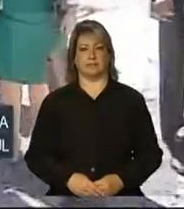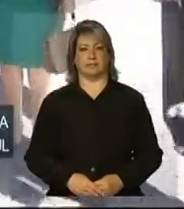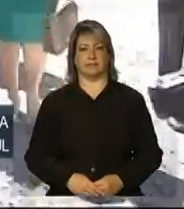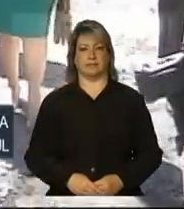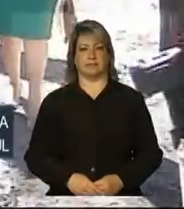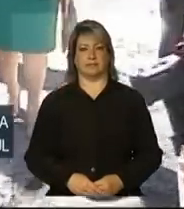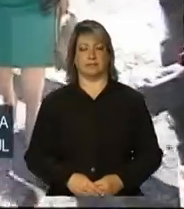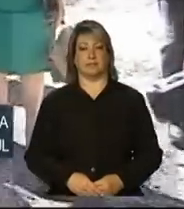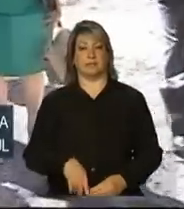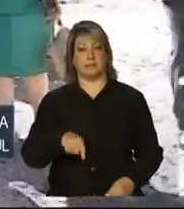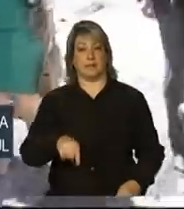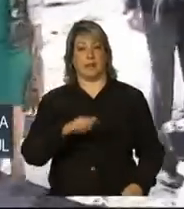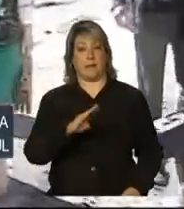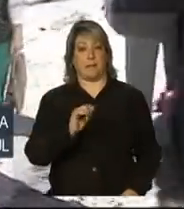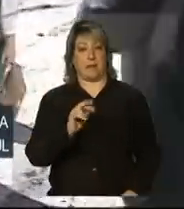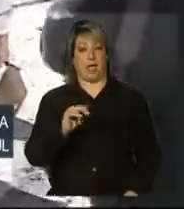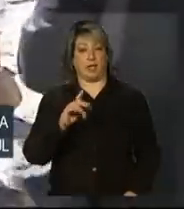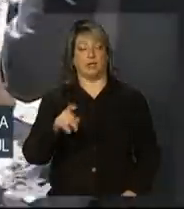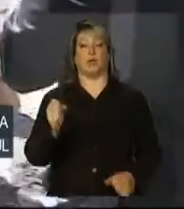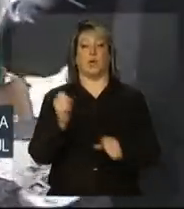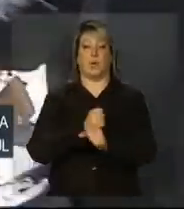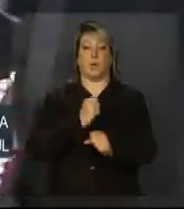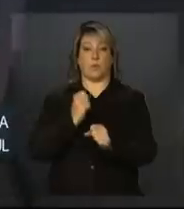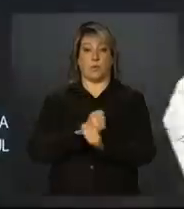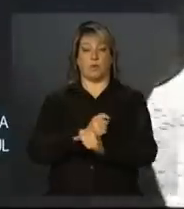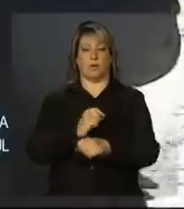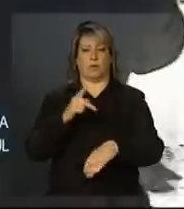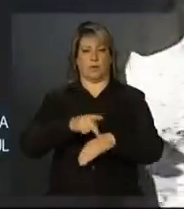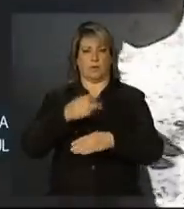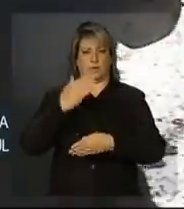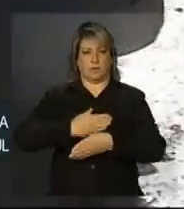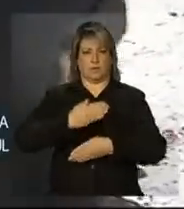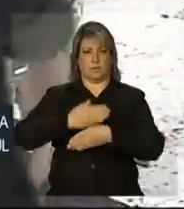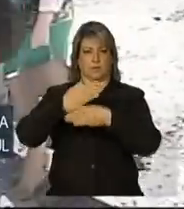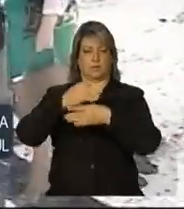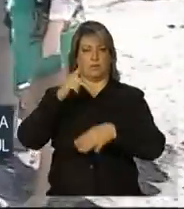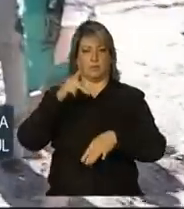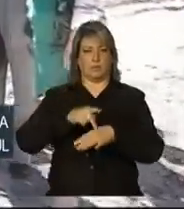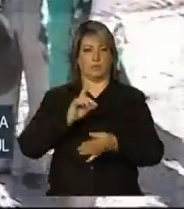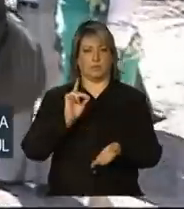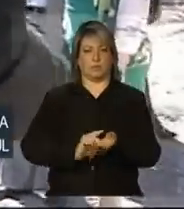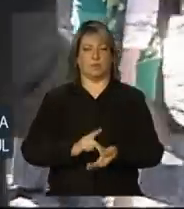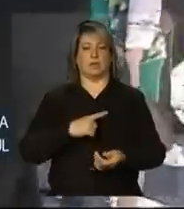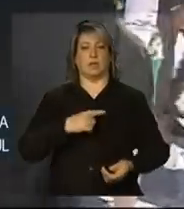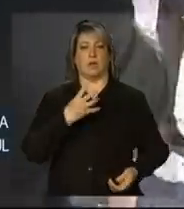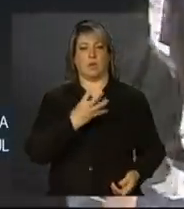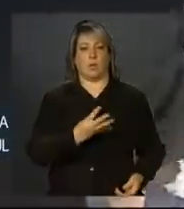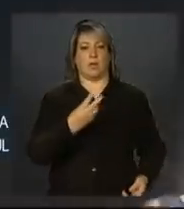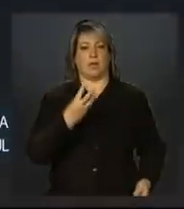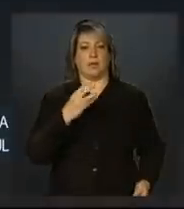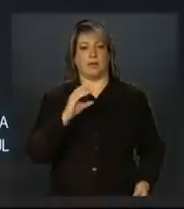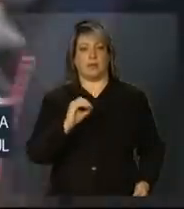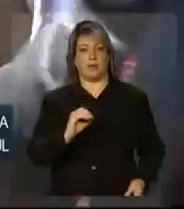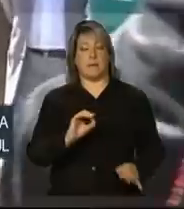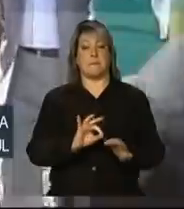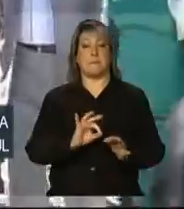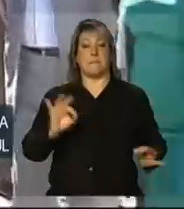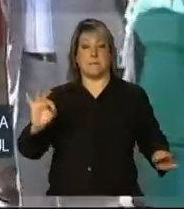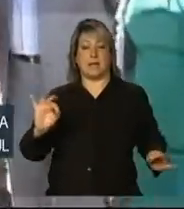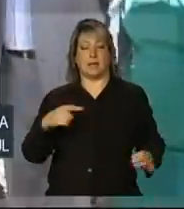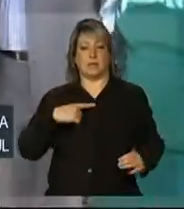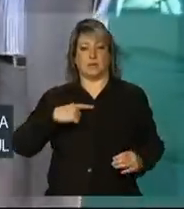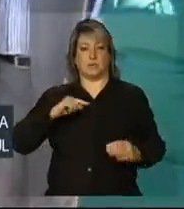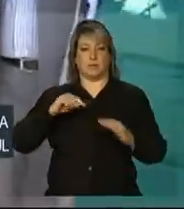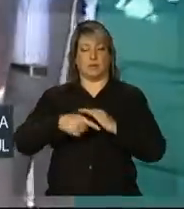A barragem, construída em concreto compactado a rolo, tem 435 metros de